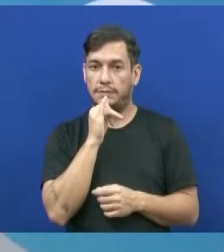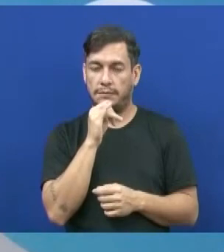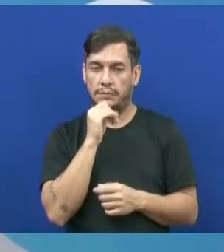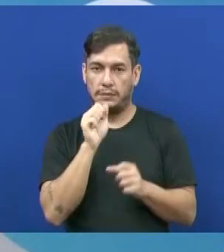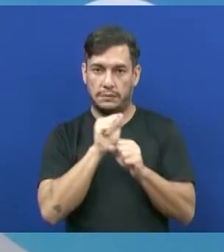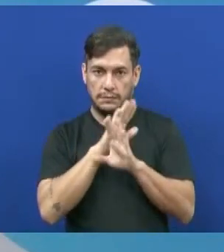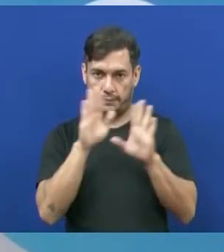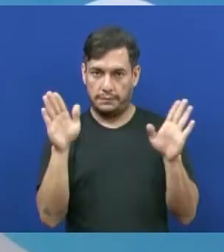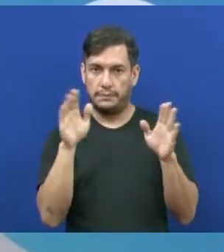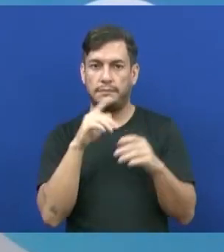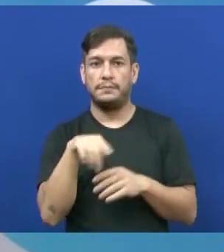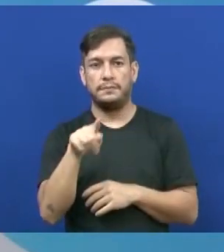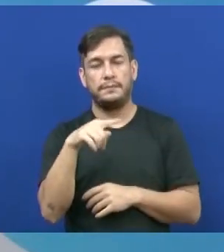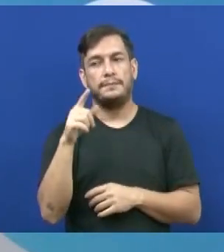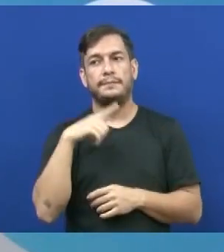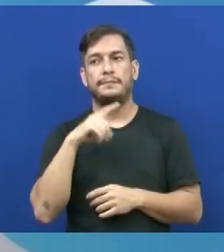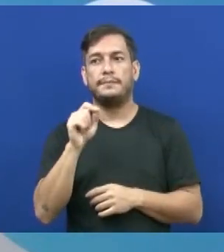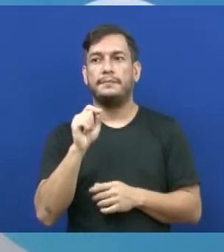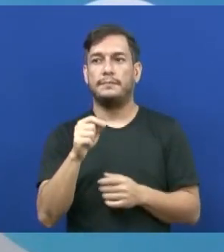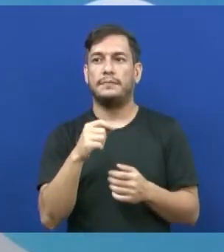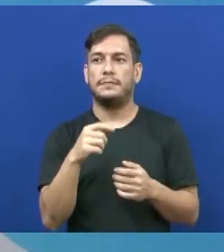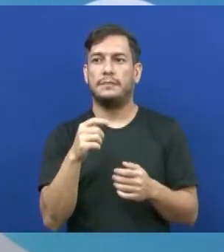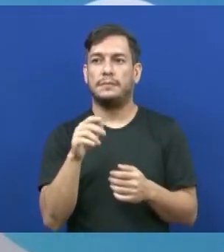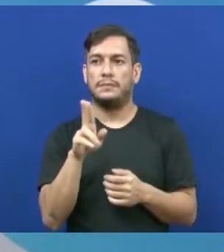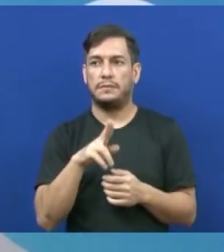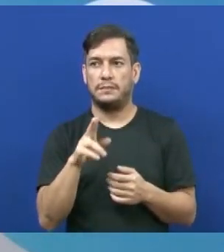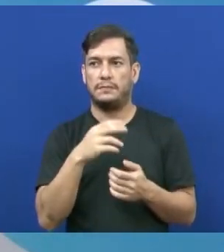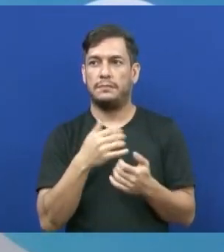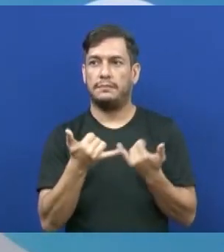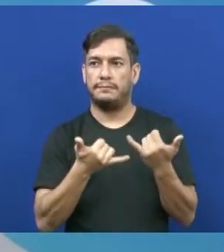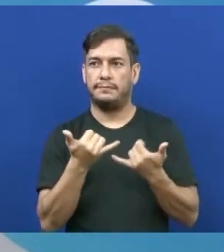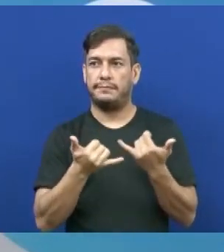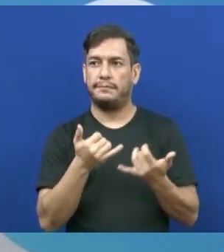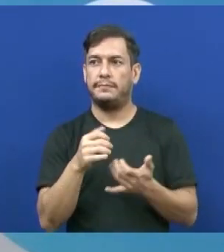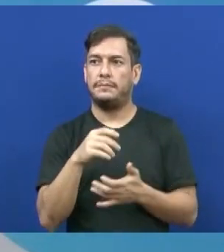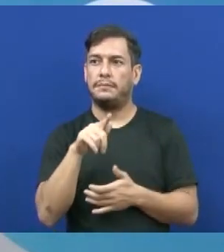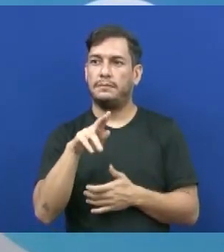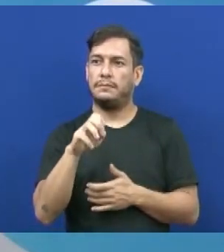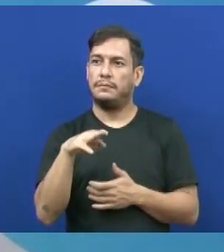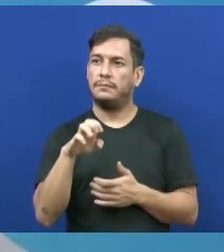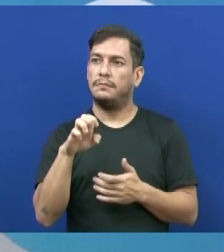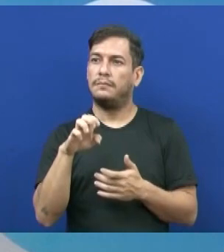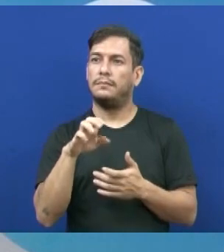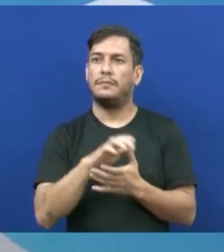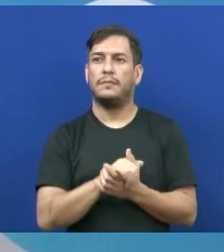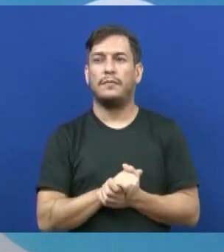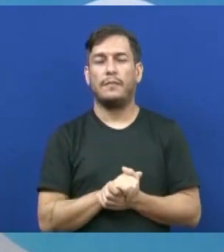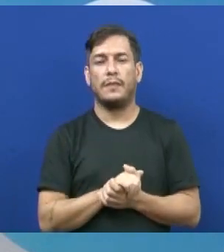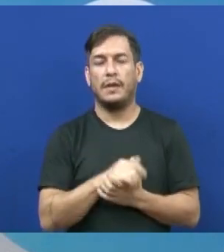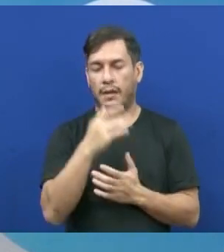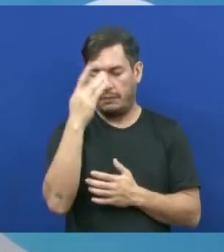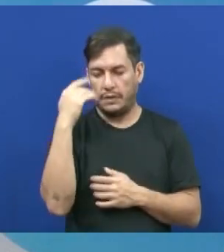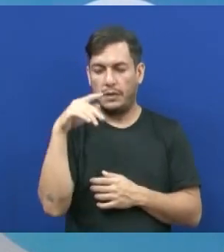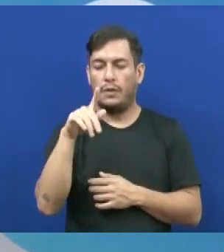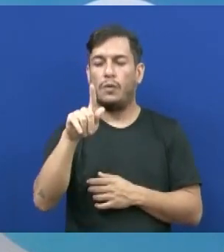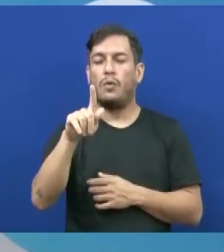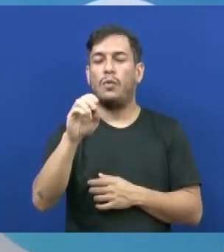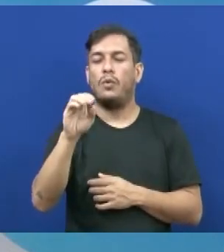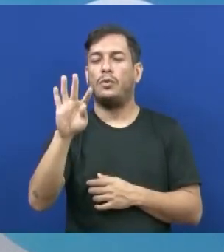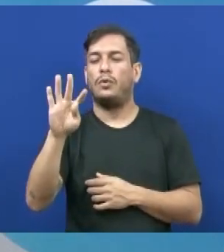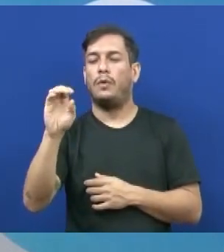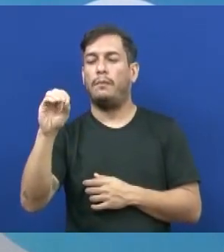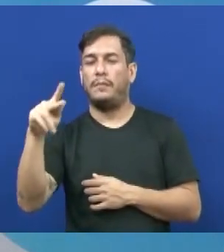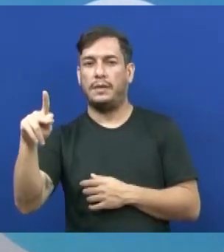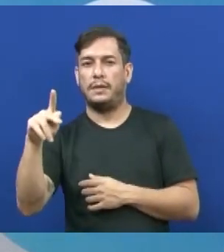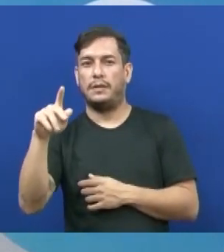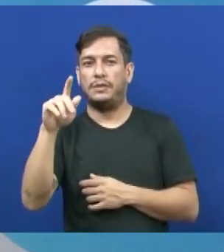claro disso, para você que é gamer. Uma pessoa que está acostumada com League of Legends e ele usa a expressão Go Top, Go Bot,